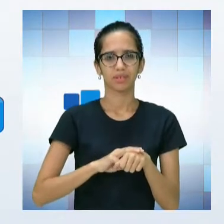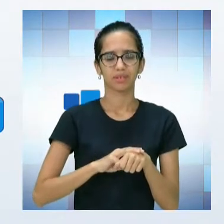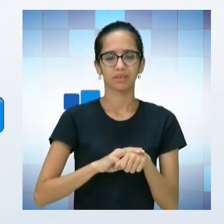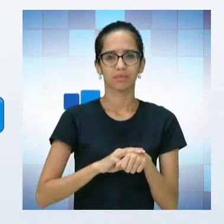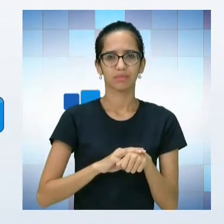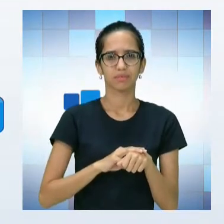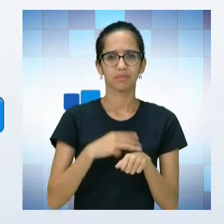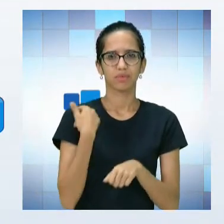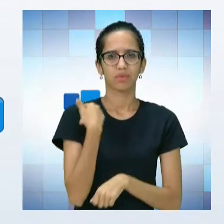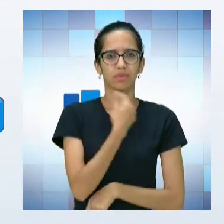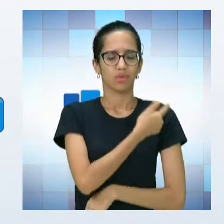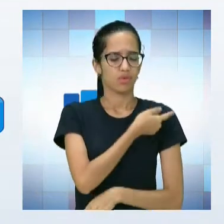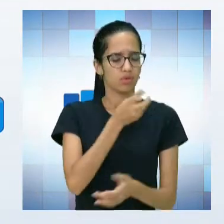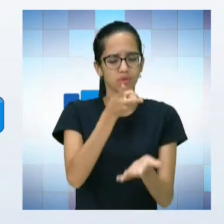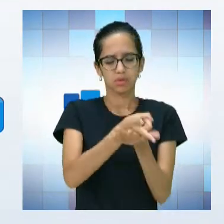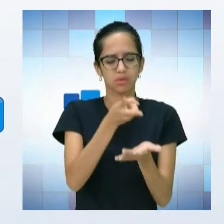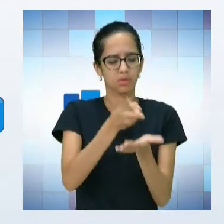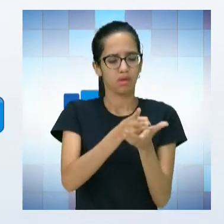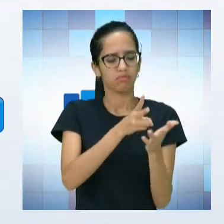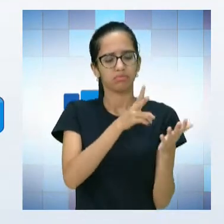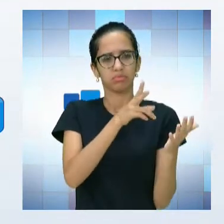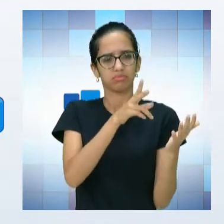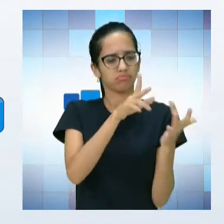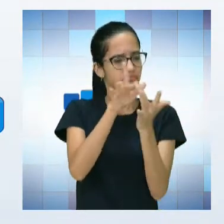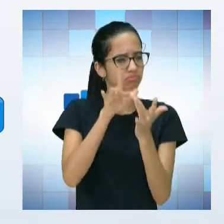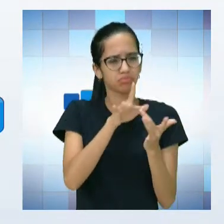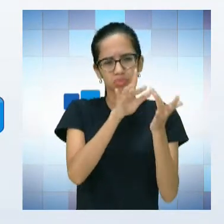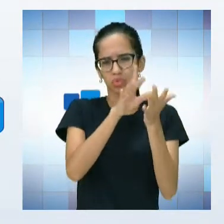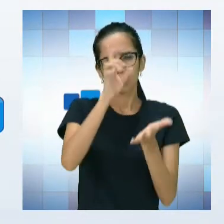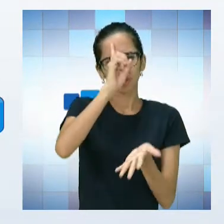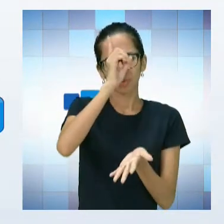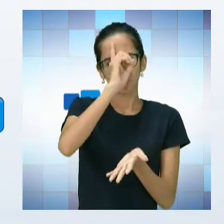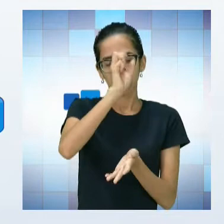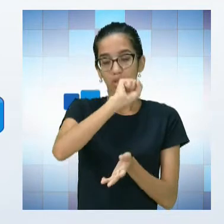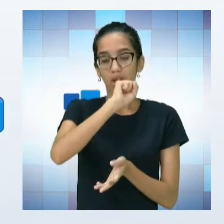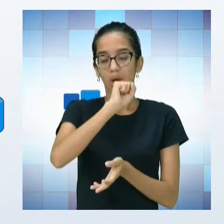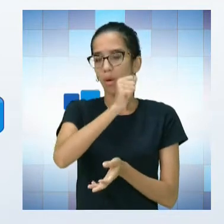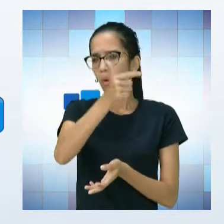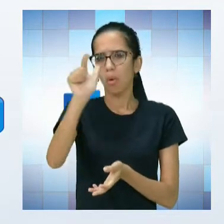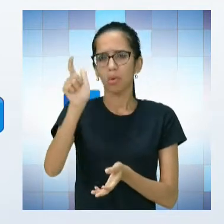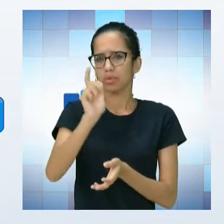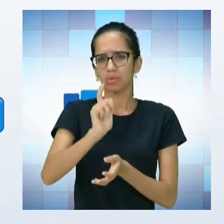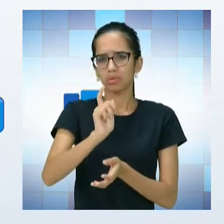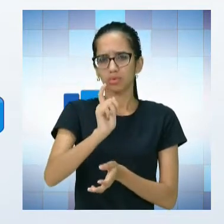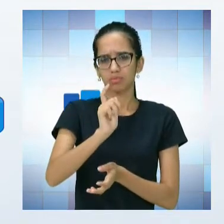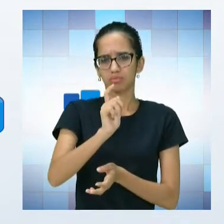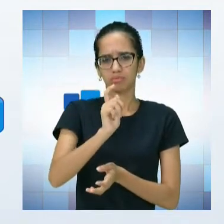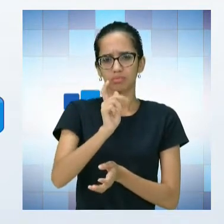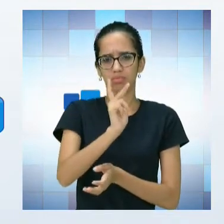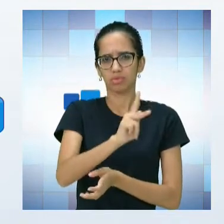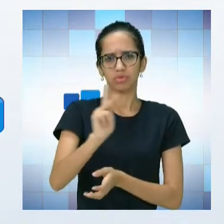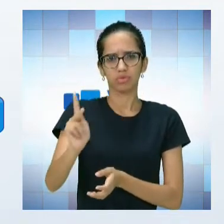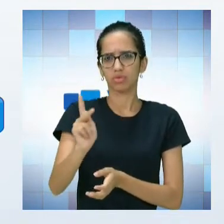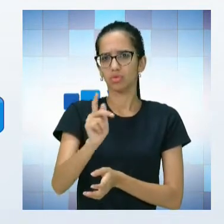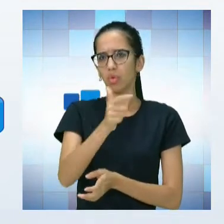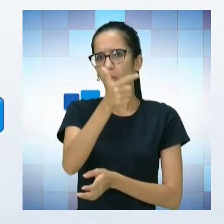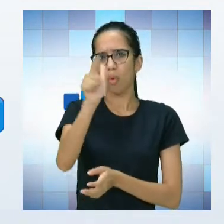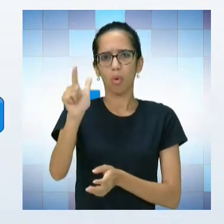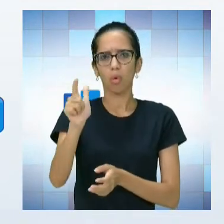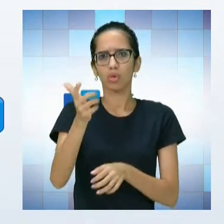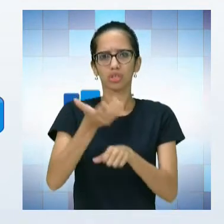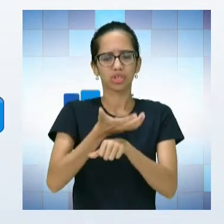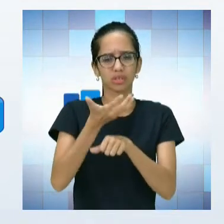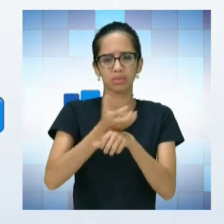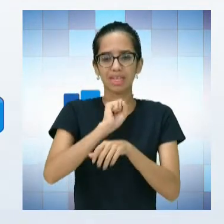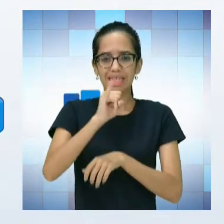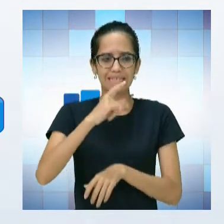a gente está sempre em contato com a matemática, então, mesmo o professor de outra área, se ele tiver compromisso com o